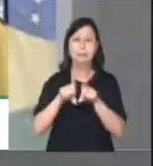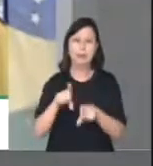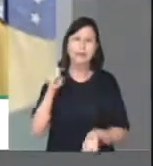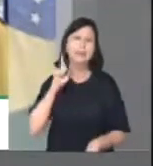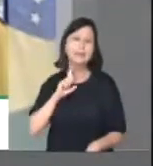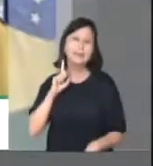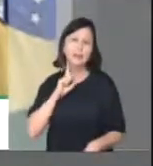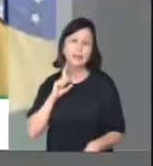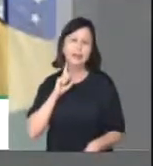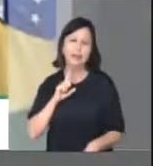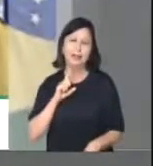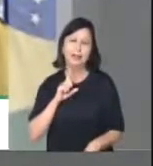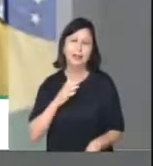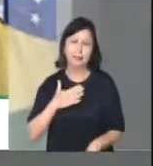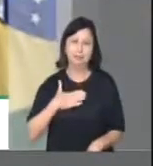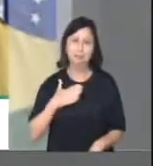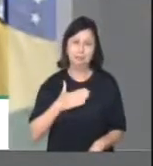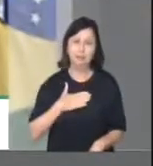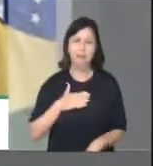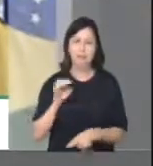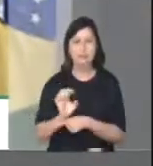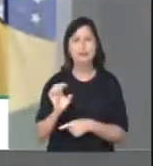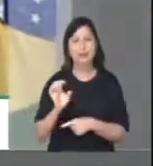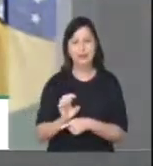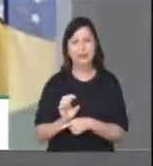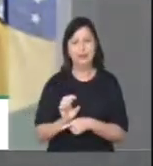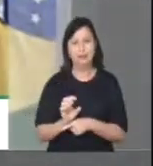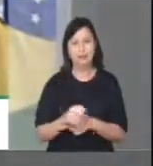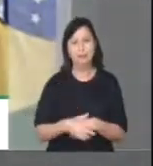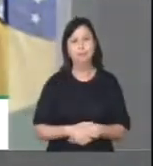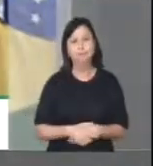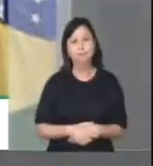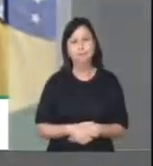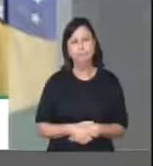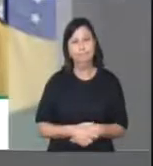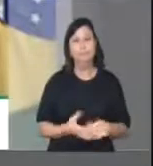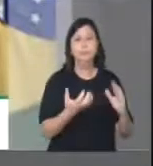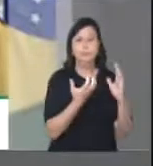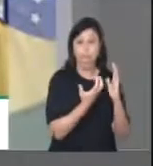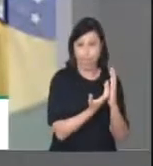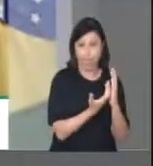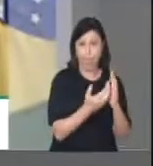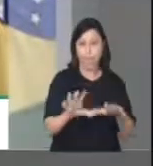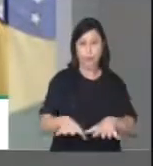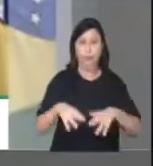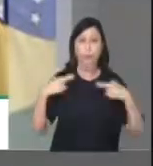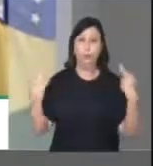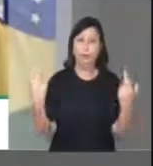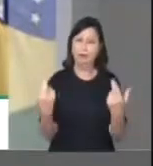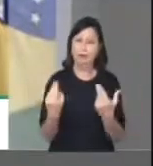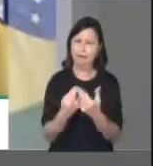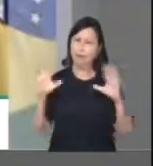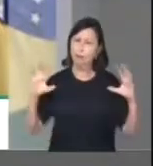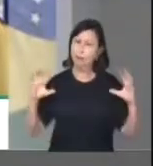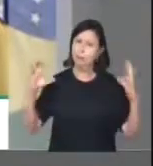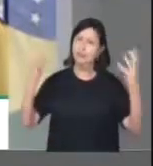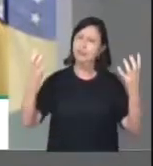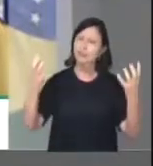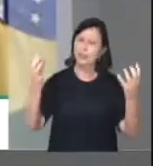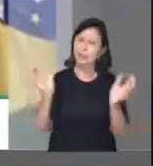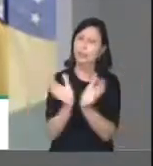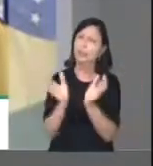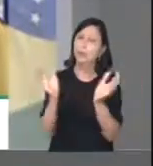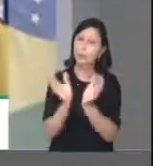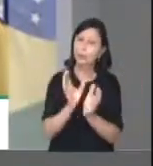teve a oportunidade de dar dentro da Comissão de Cultura. E aqui também, dentro do plenário da Câmara, homenageando o Grupo Banzé,